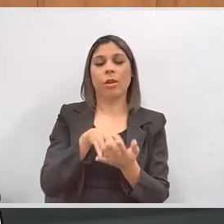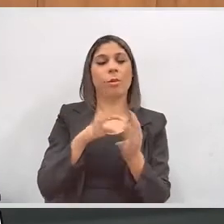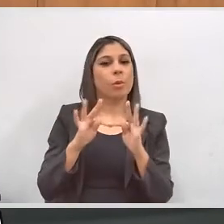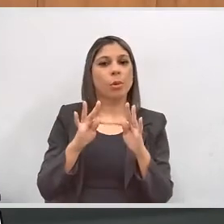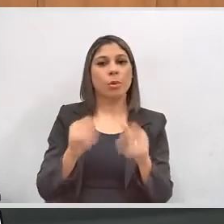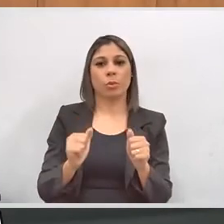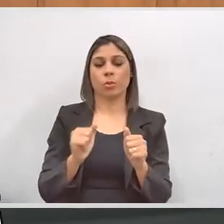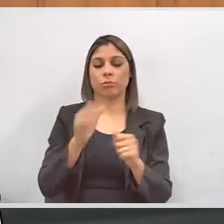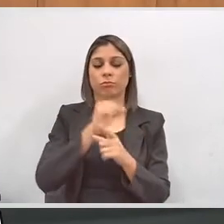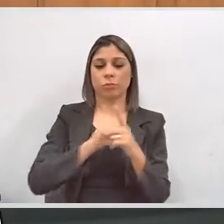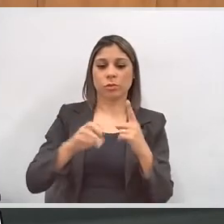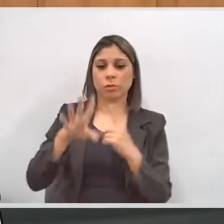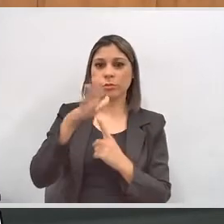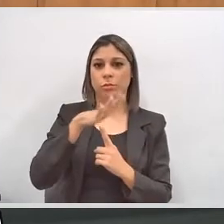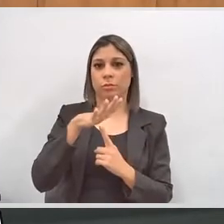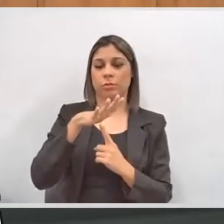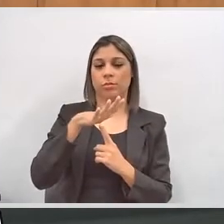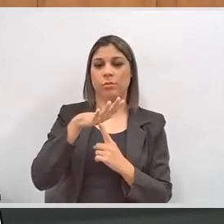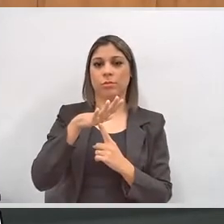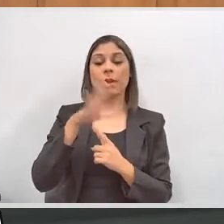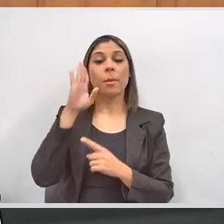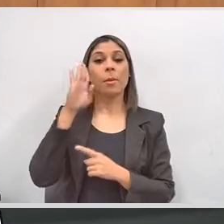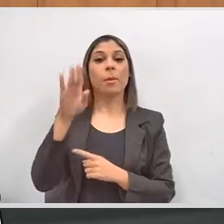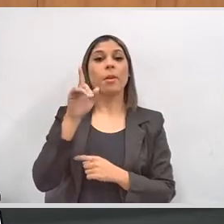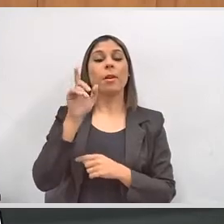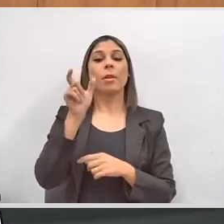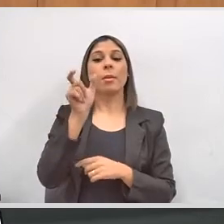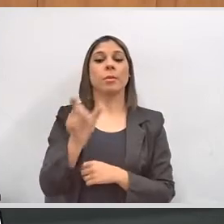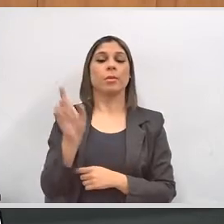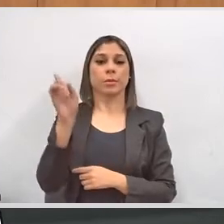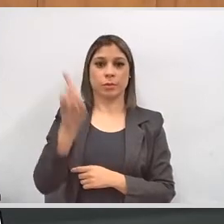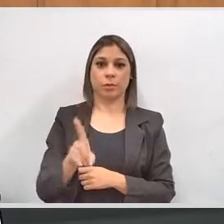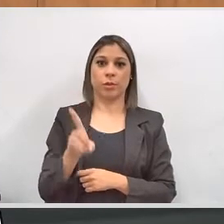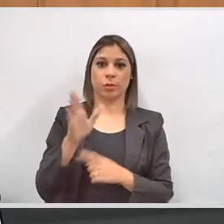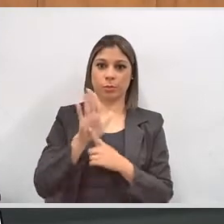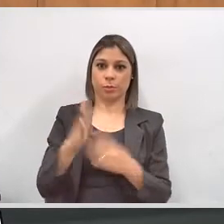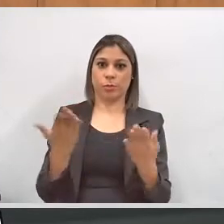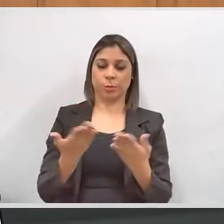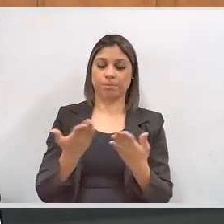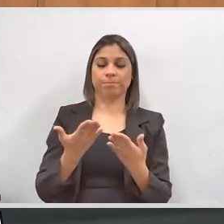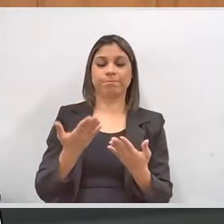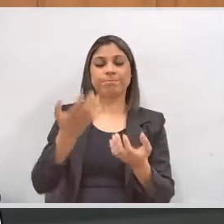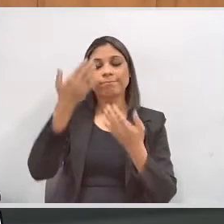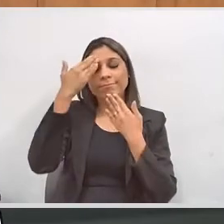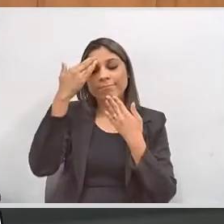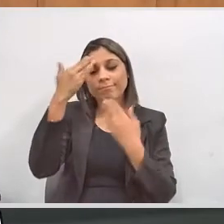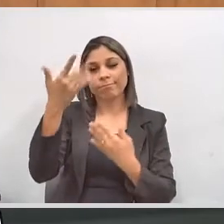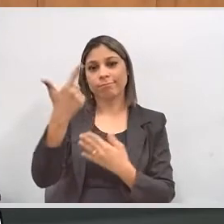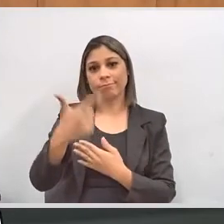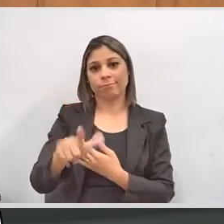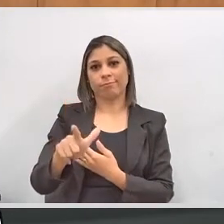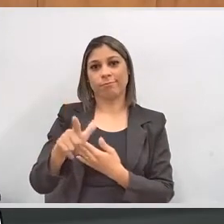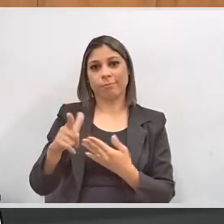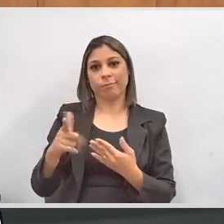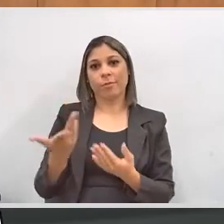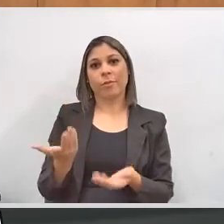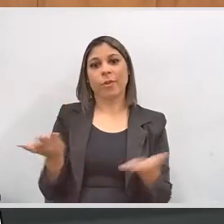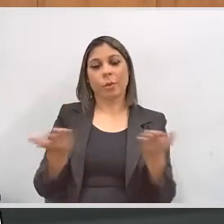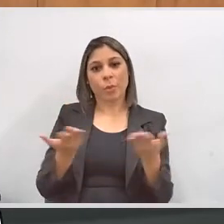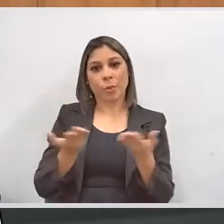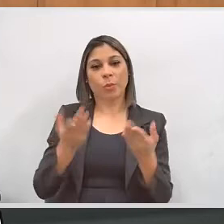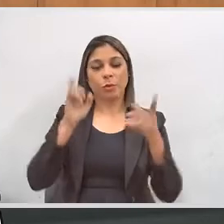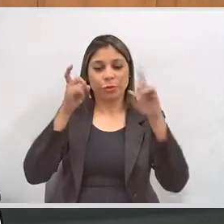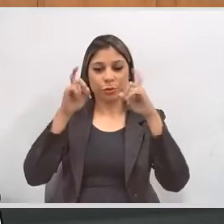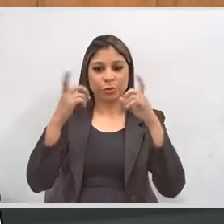sociedade, especialmente esse, com essas necessidades destacadas. Quero agradecer novamente o